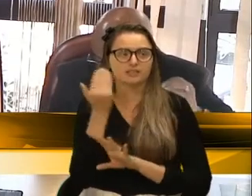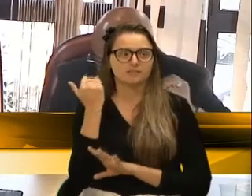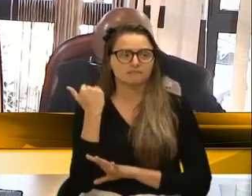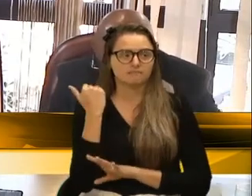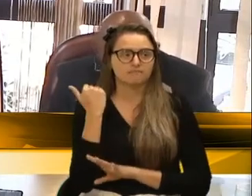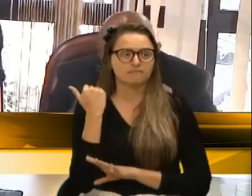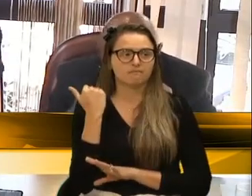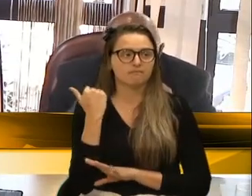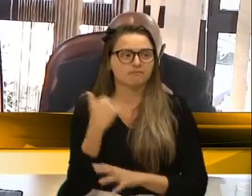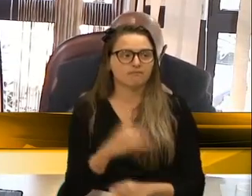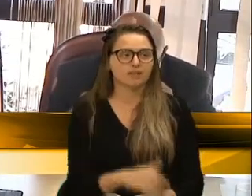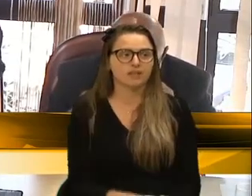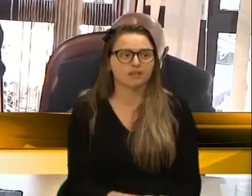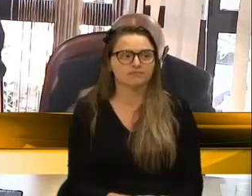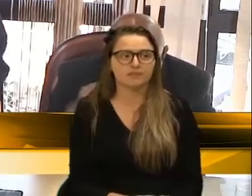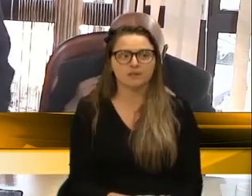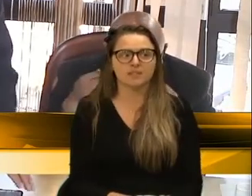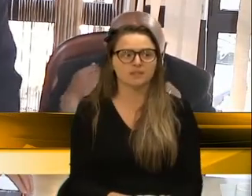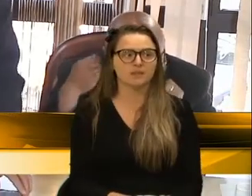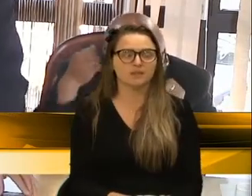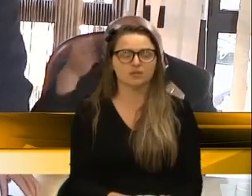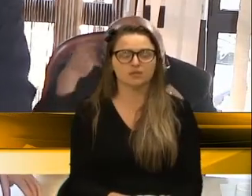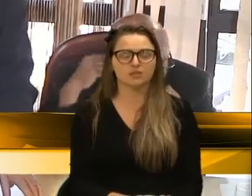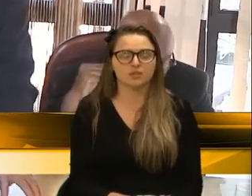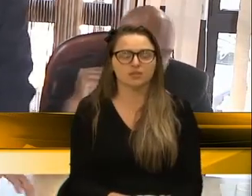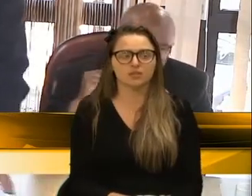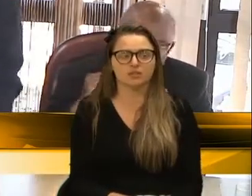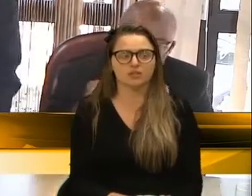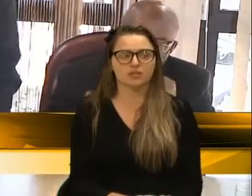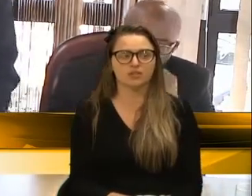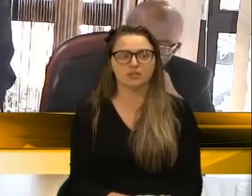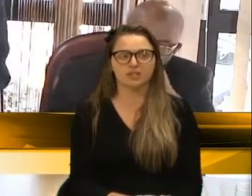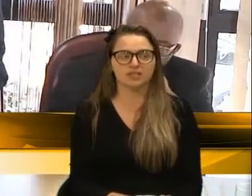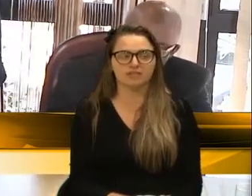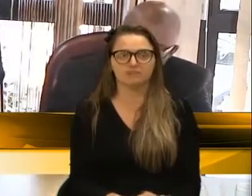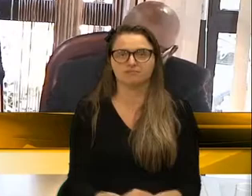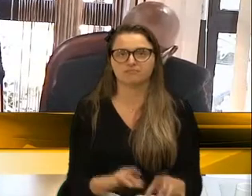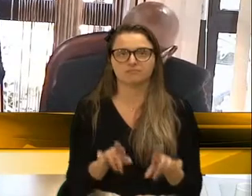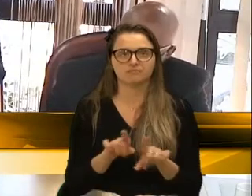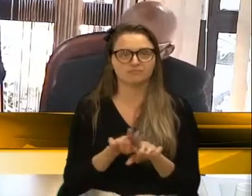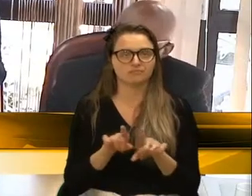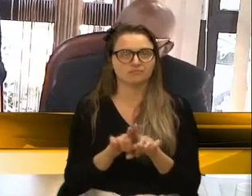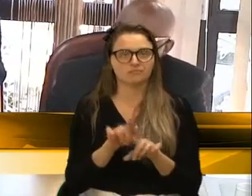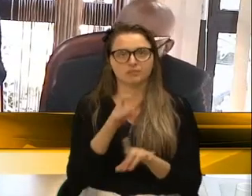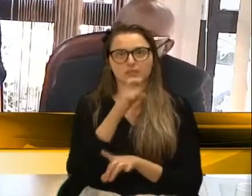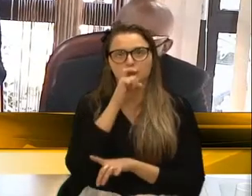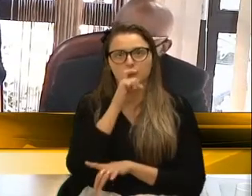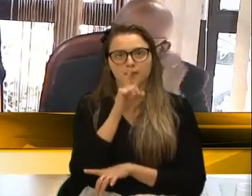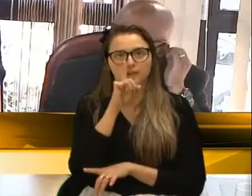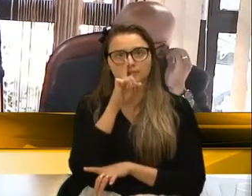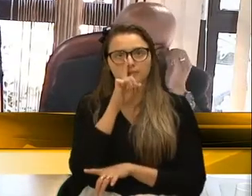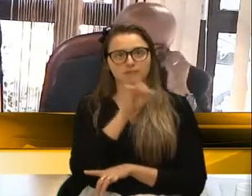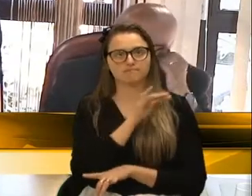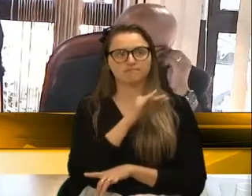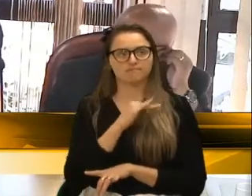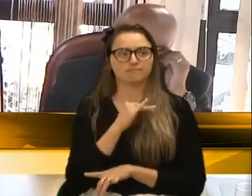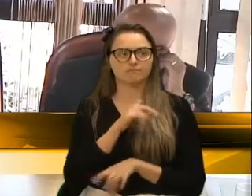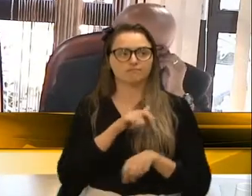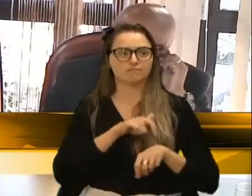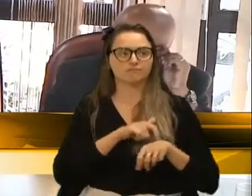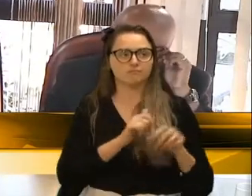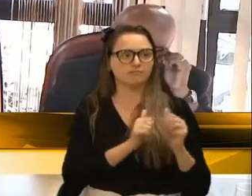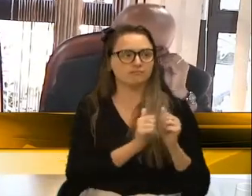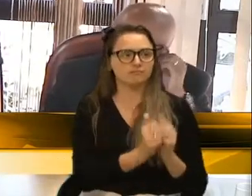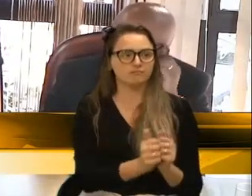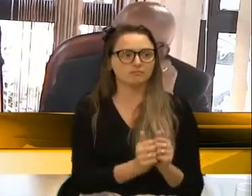ele, foi um alvo perdido, então ela deve ter sido pai e mãe ao mesmo tempo, então queria deixar aqui